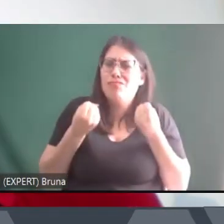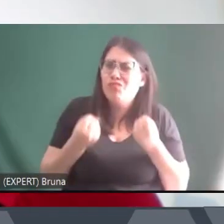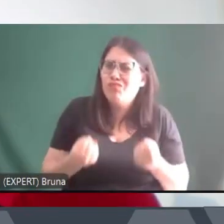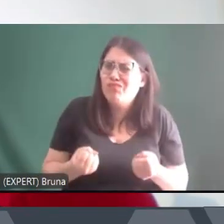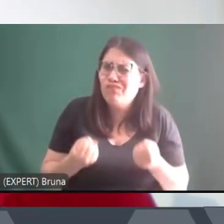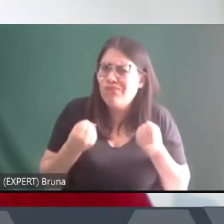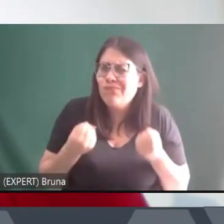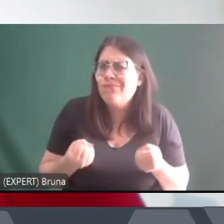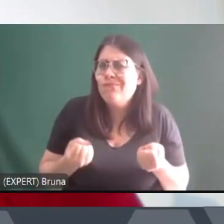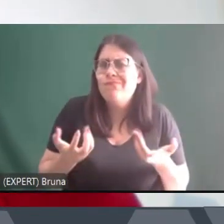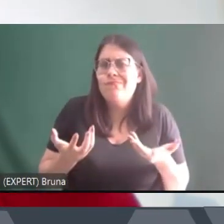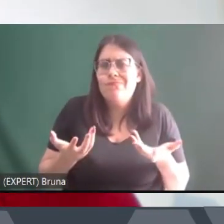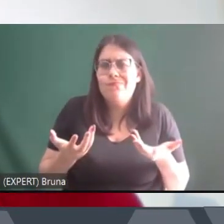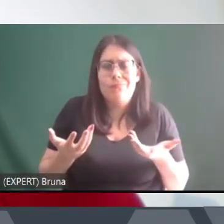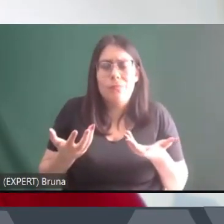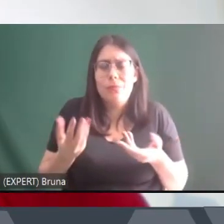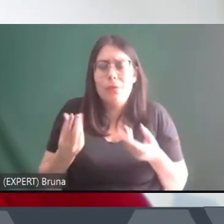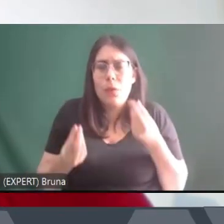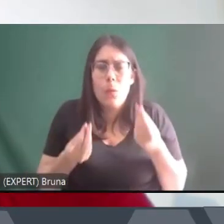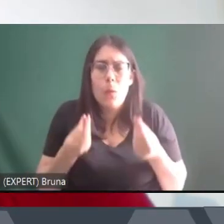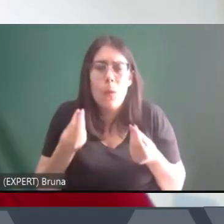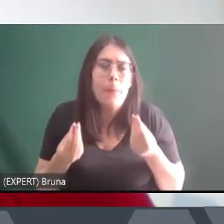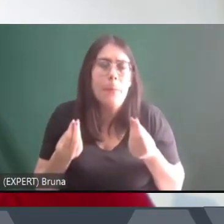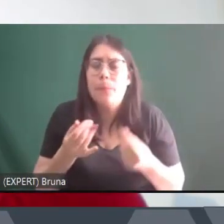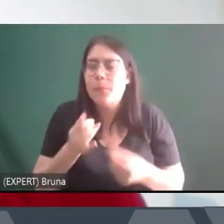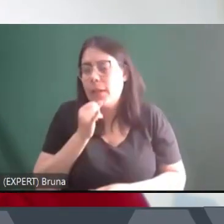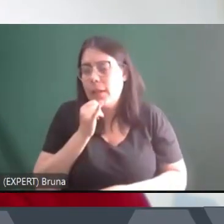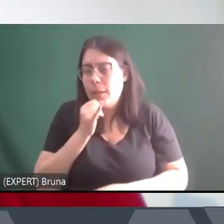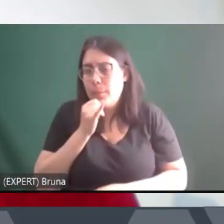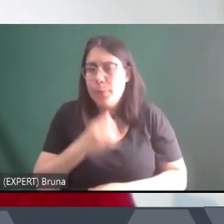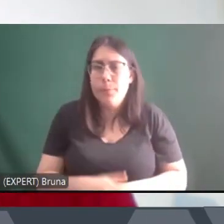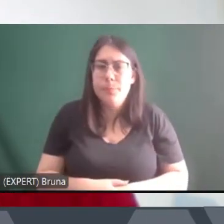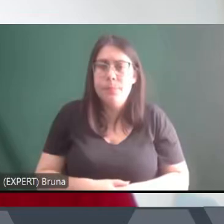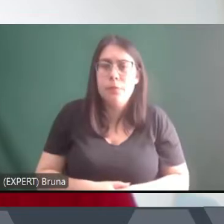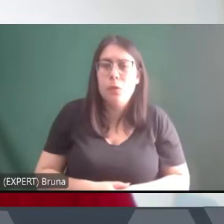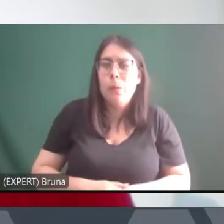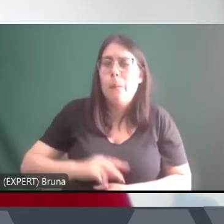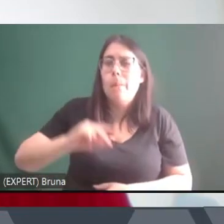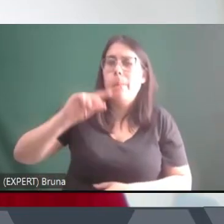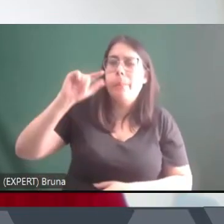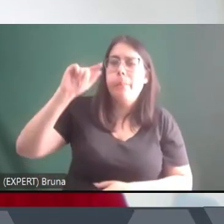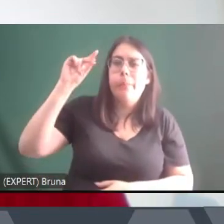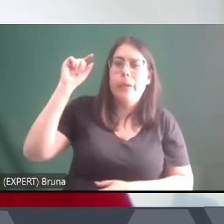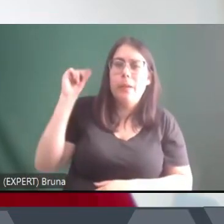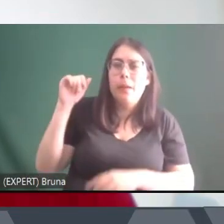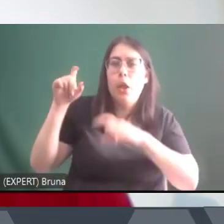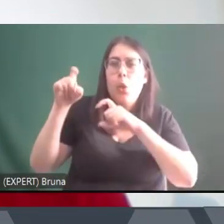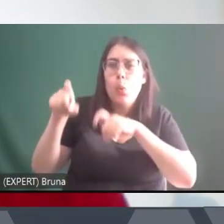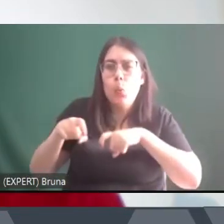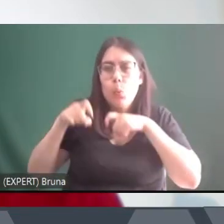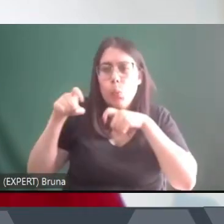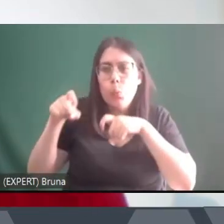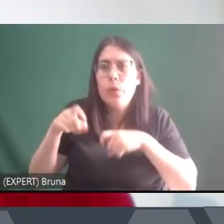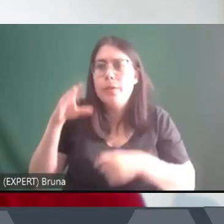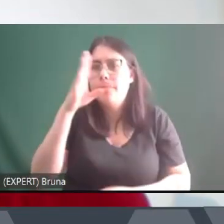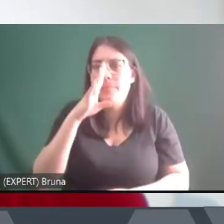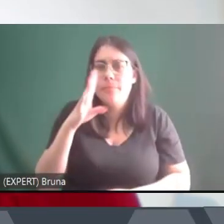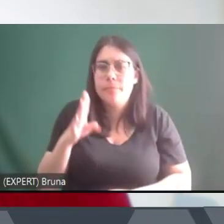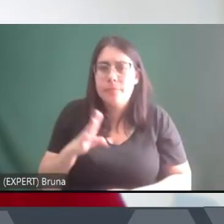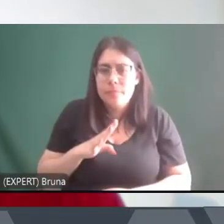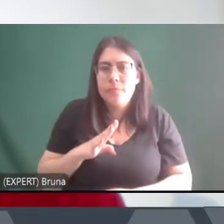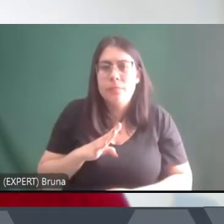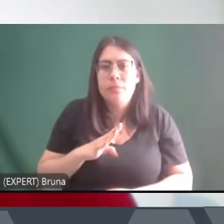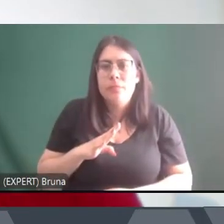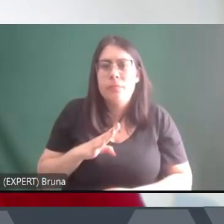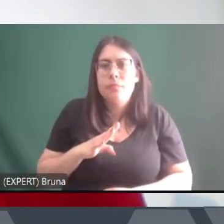ligados ao passado rural brasileiro, visto nas cidades como